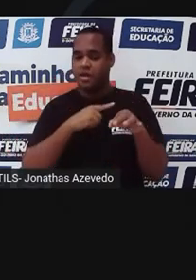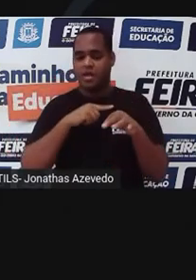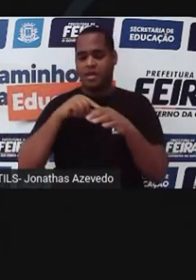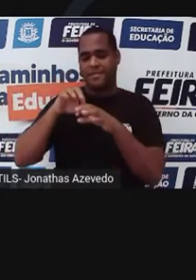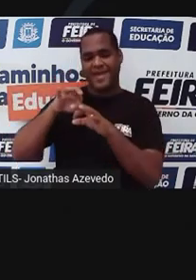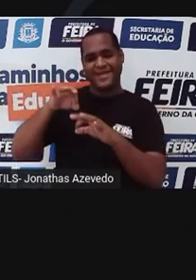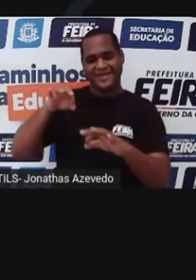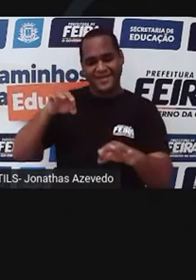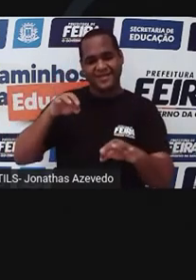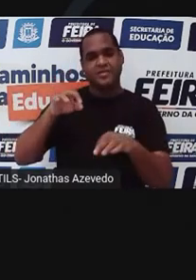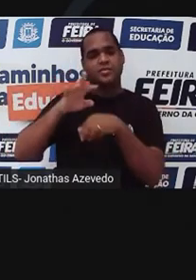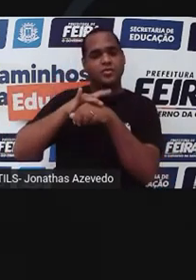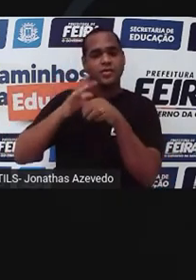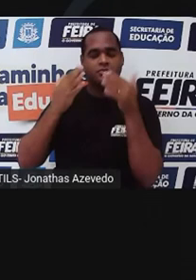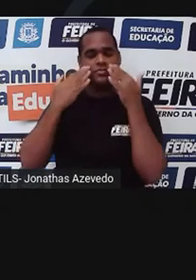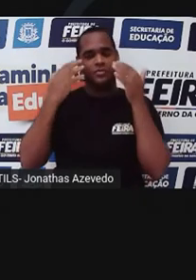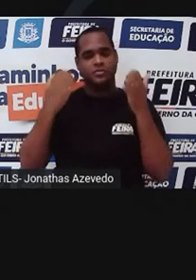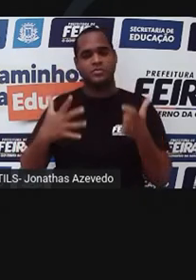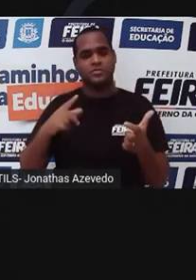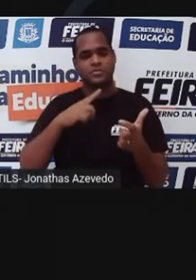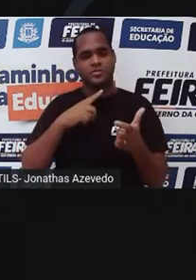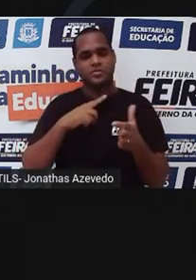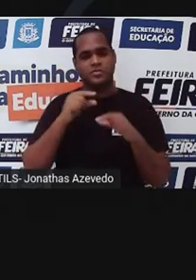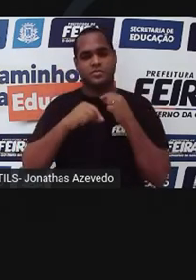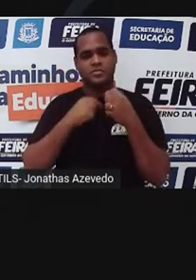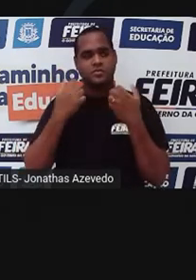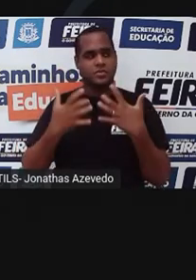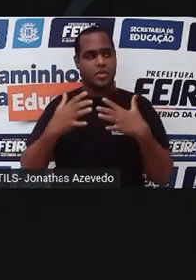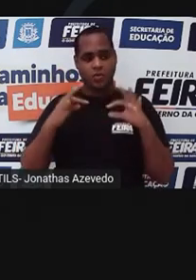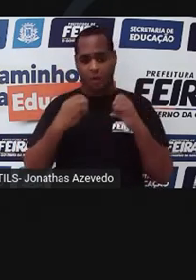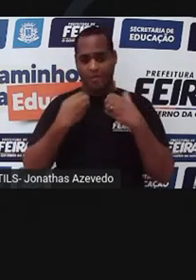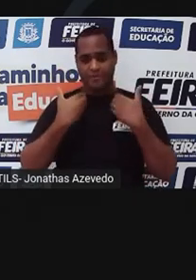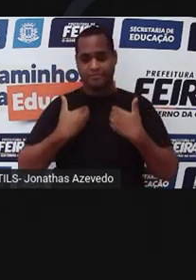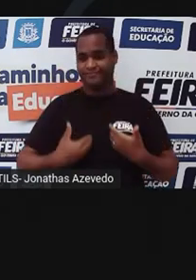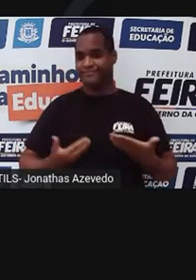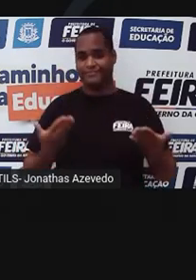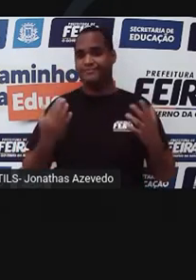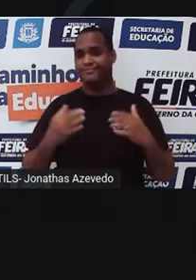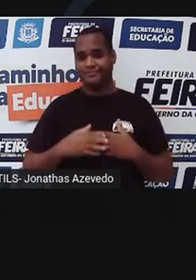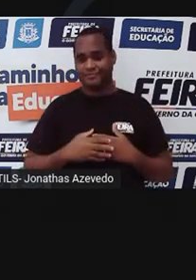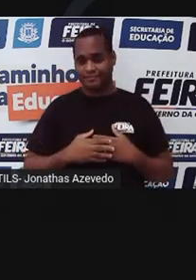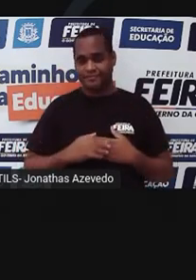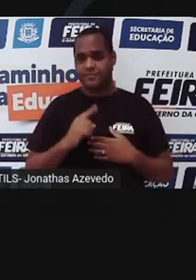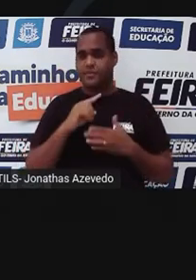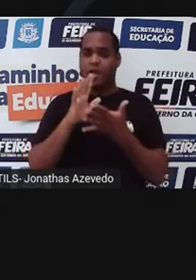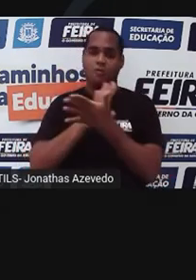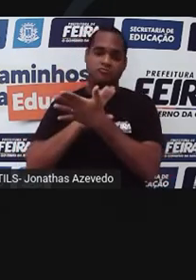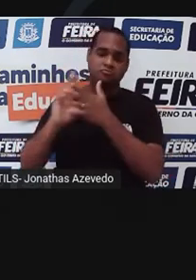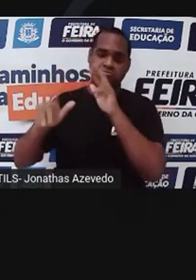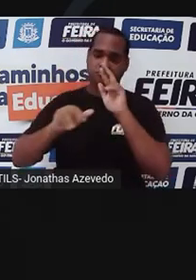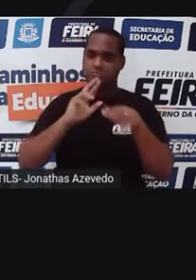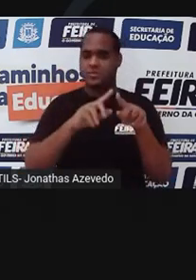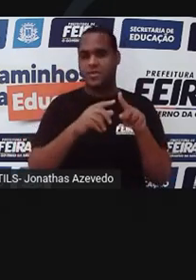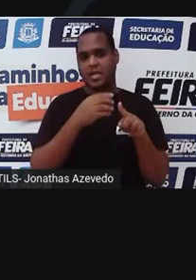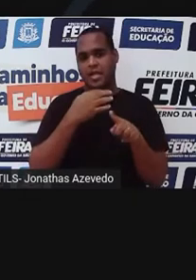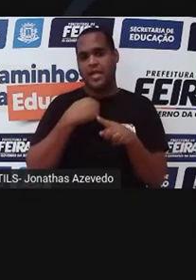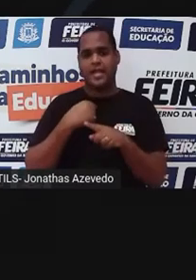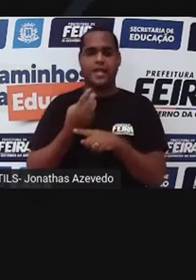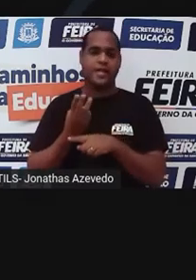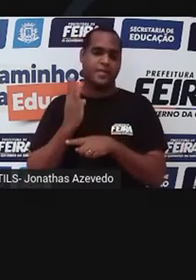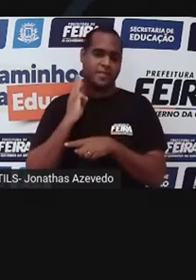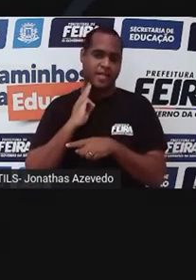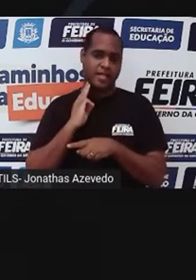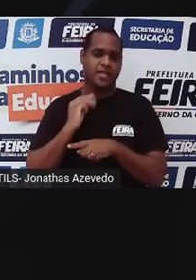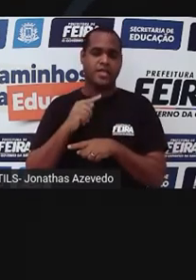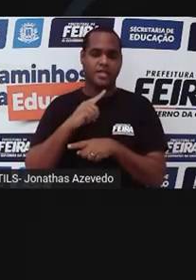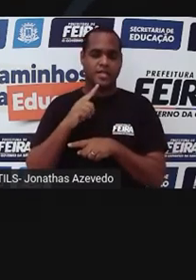E esses doentes apresentavam sarcoma de cápose pelo corpo inteiro. Tanto esses, como aqueles com pneumonia, com essa pneumonia